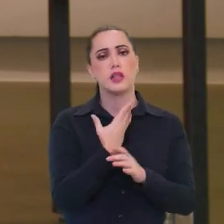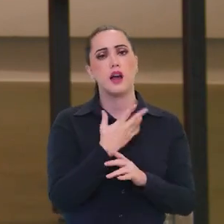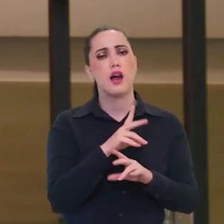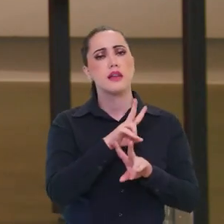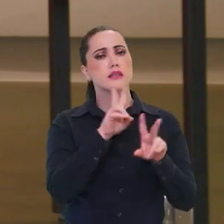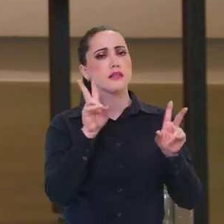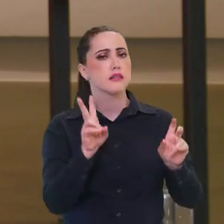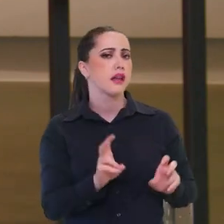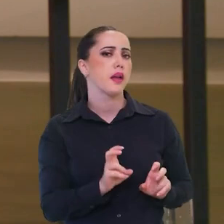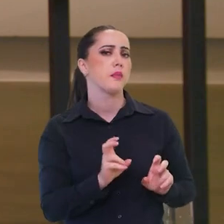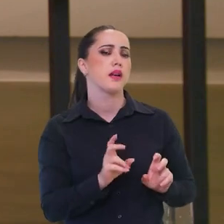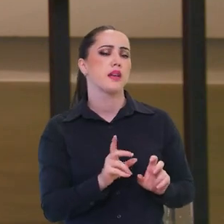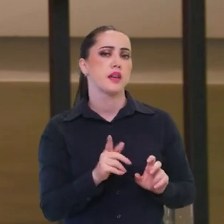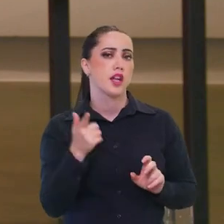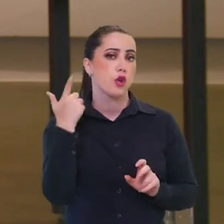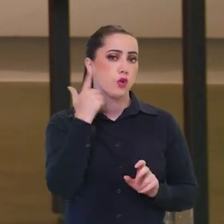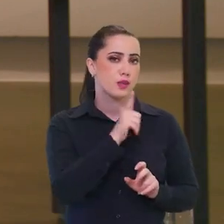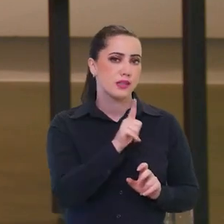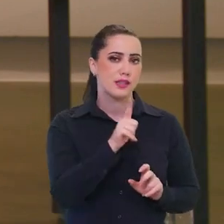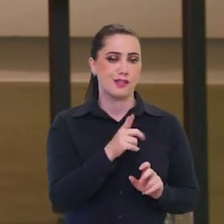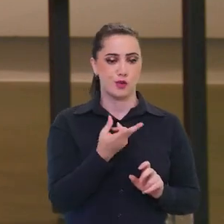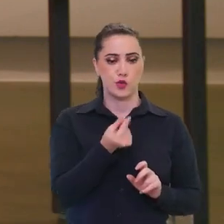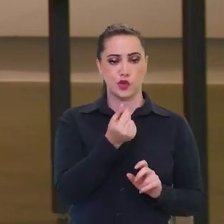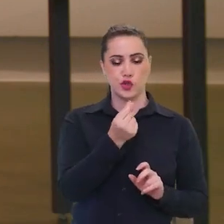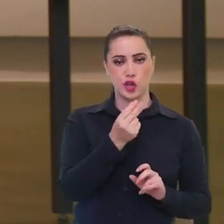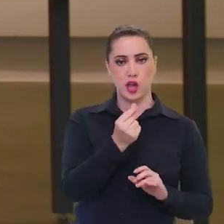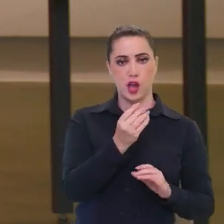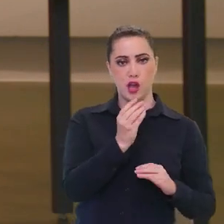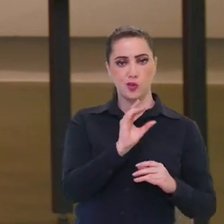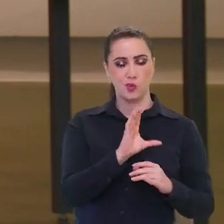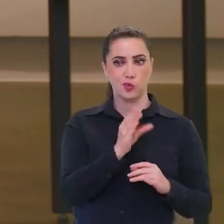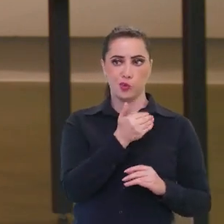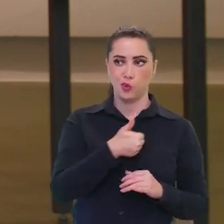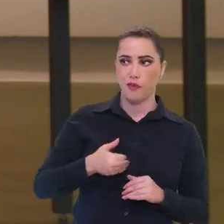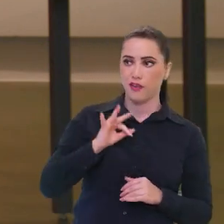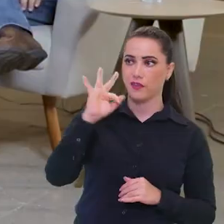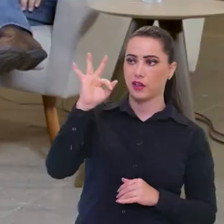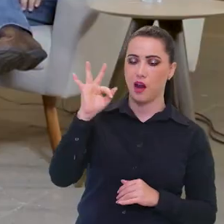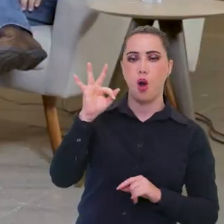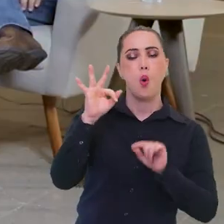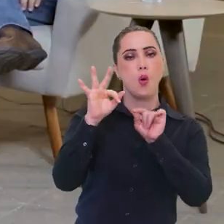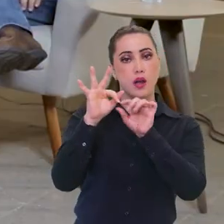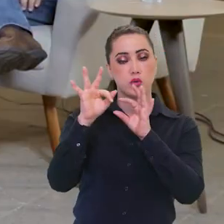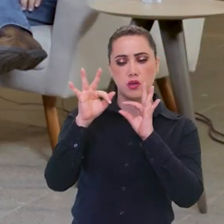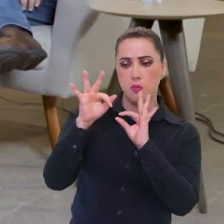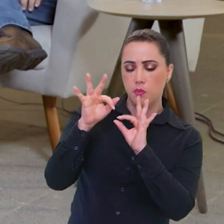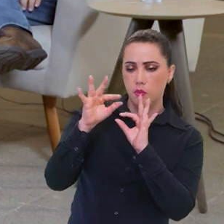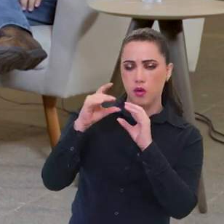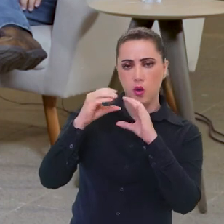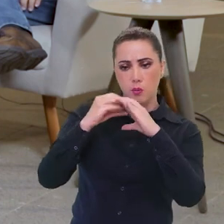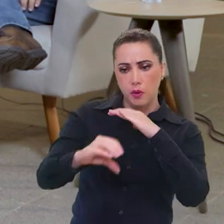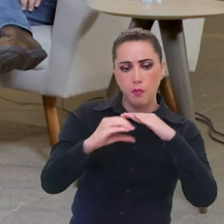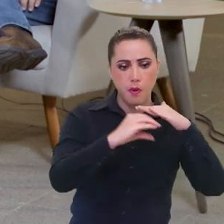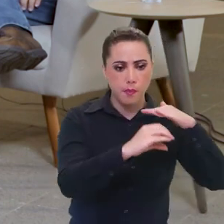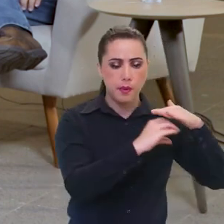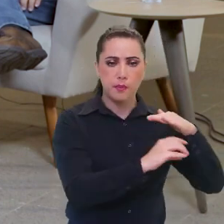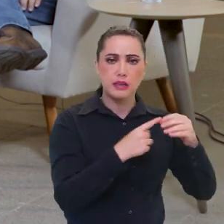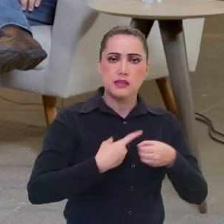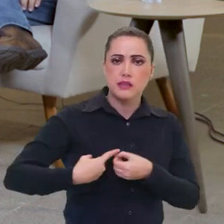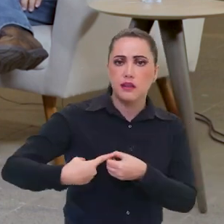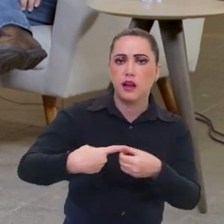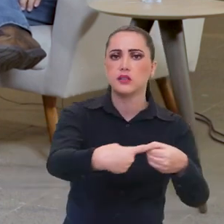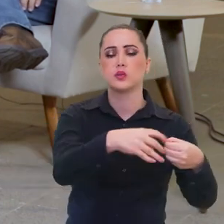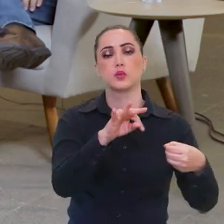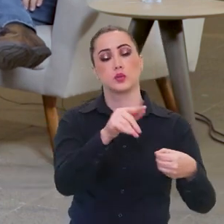efetivar essa questão da... você fazer o deslocamento do investimento do fomento, né? Então, isso para nós, assim, está sendo também uma grande